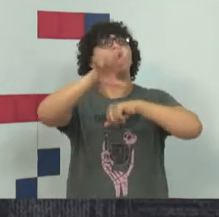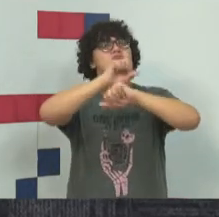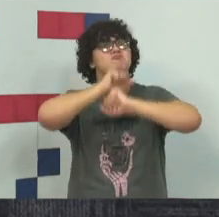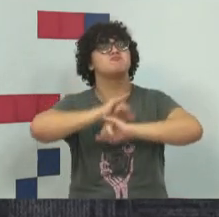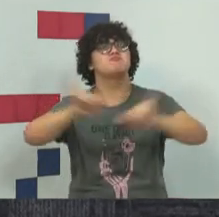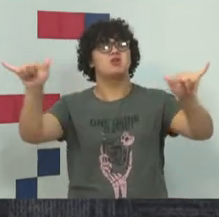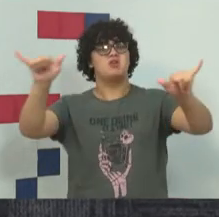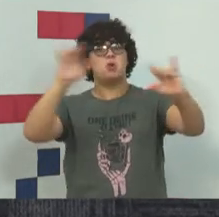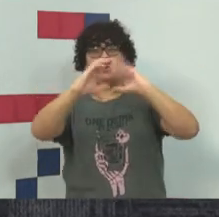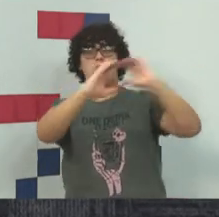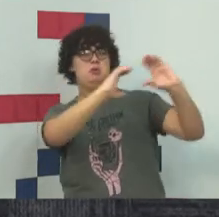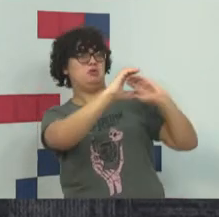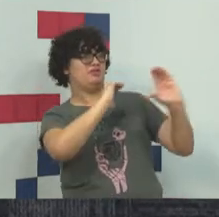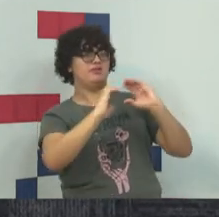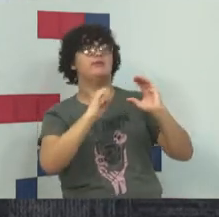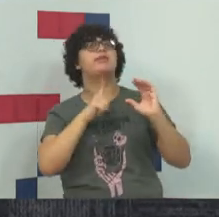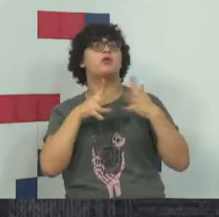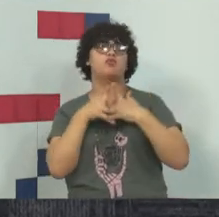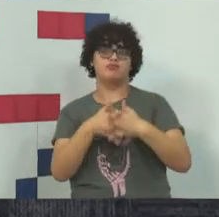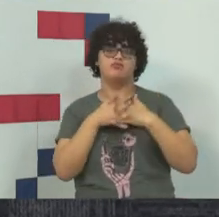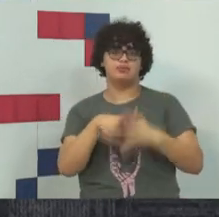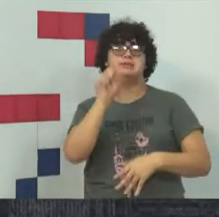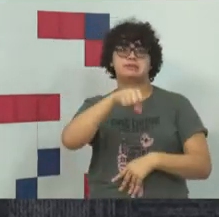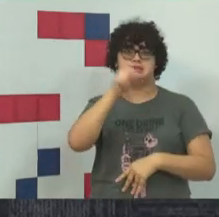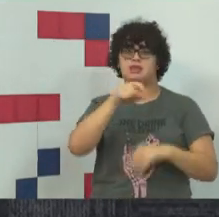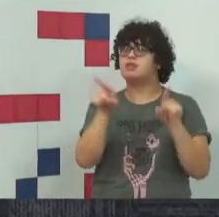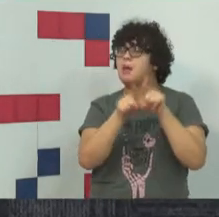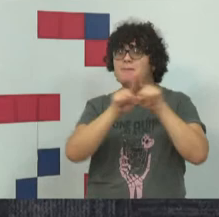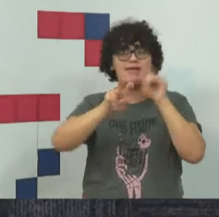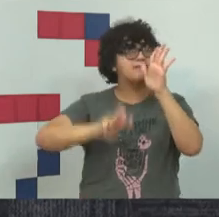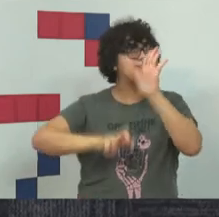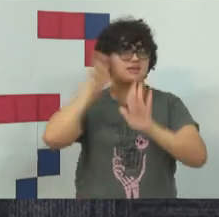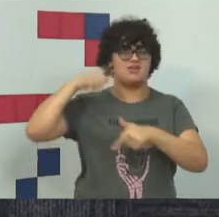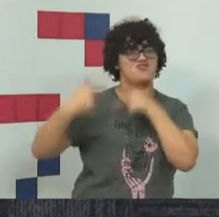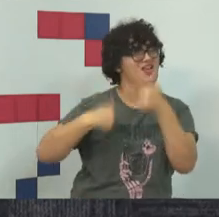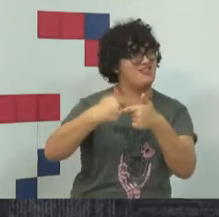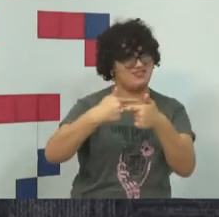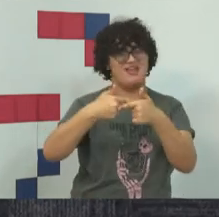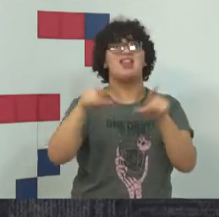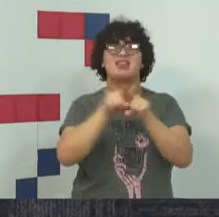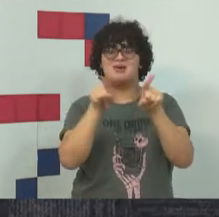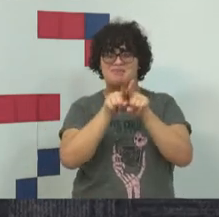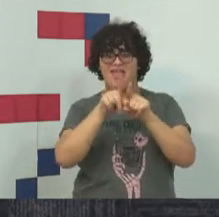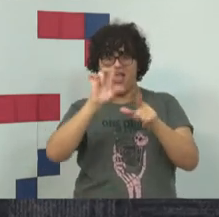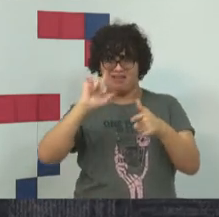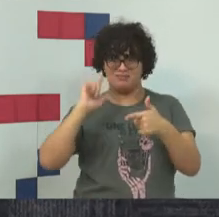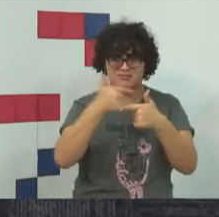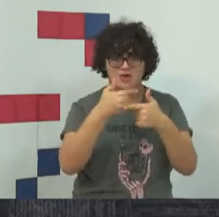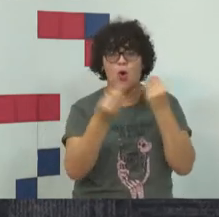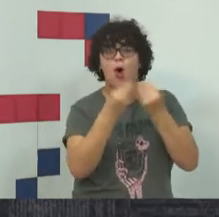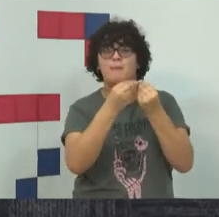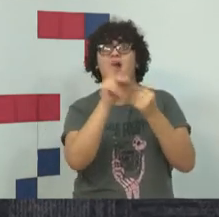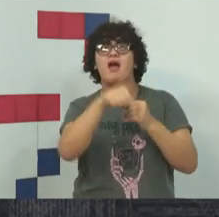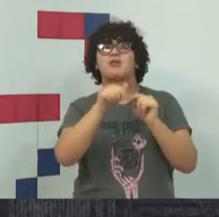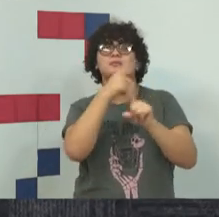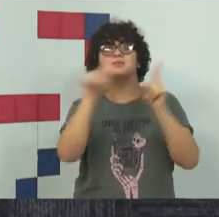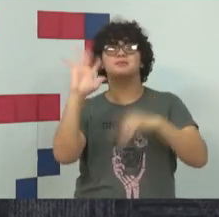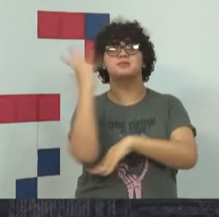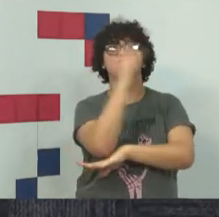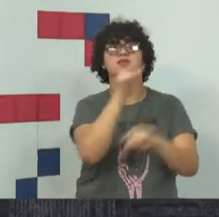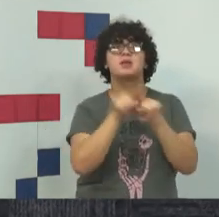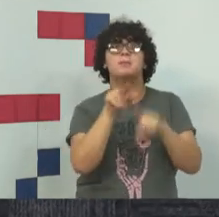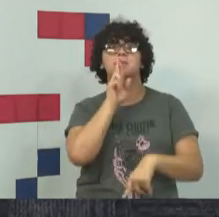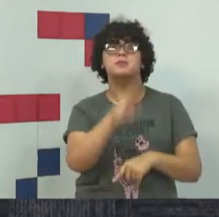ele é difuso. Também na quinta geração. Ele é difuso. E essa difusidade deste ambiente merece uma